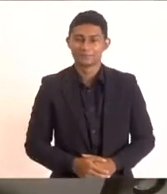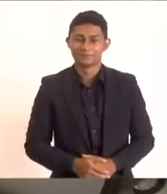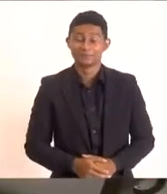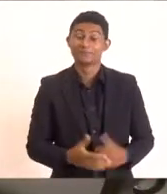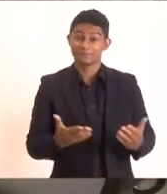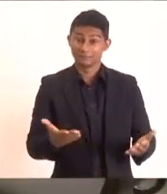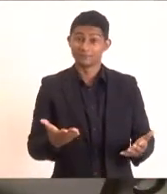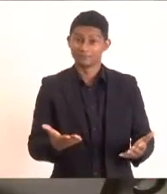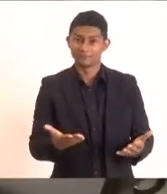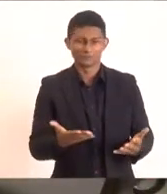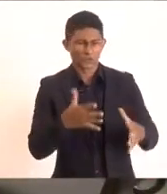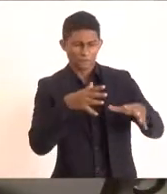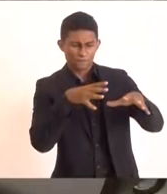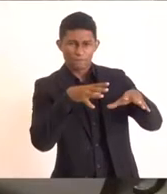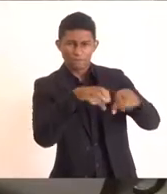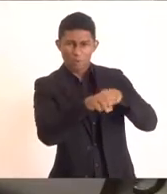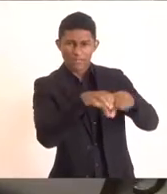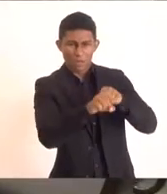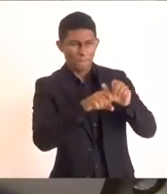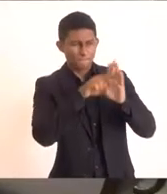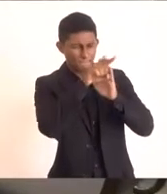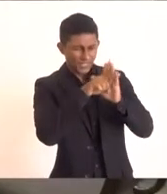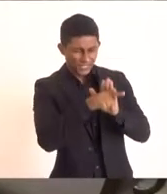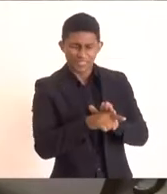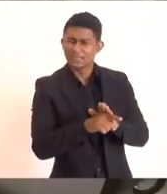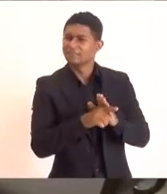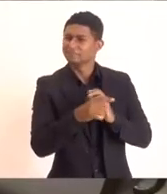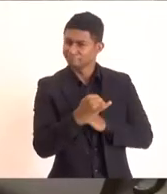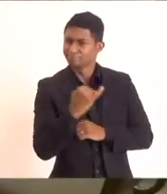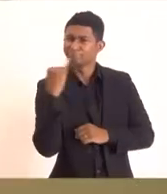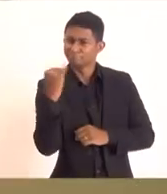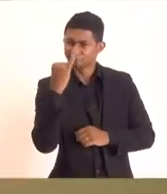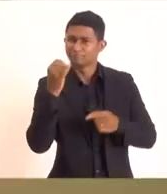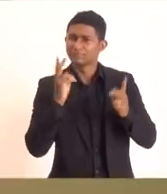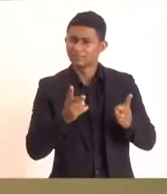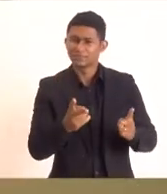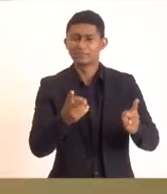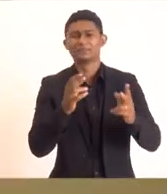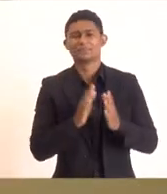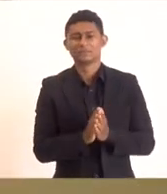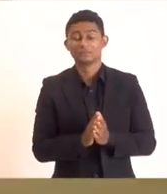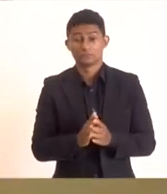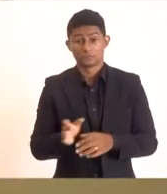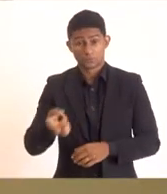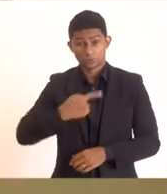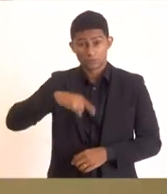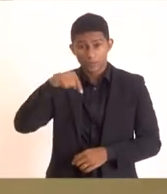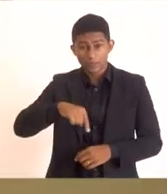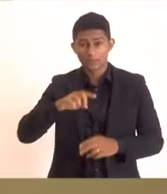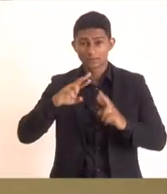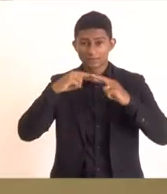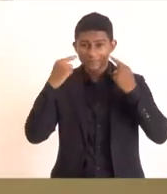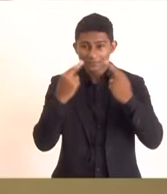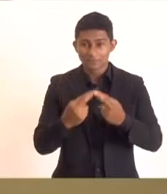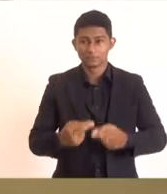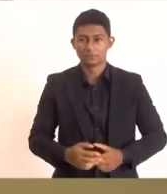A formação em pesquisa volta sempre, viu, Paulo? Nós estamos produzindo nessa reunião...